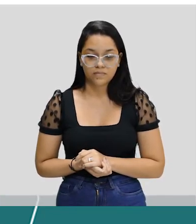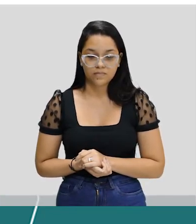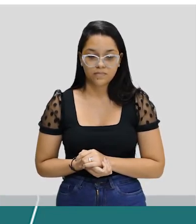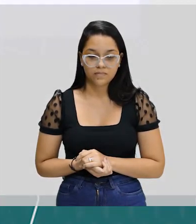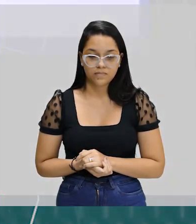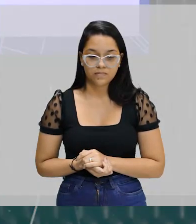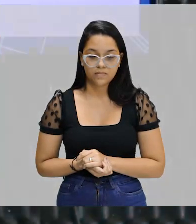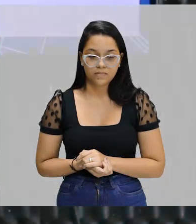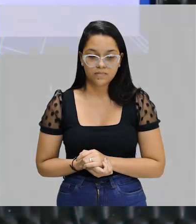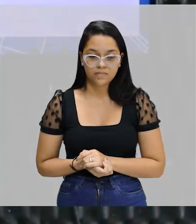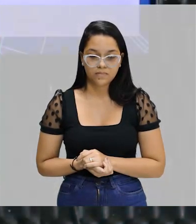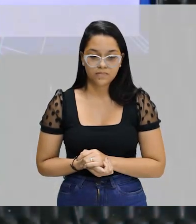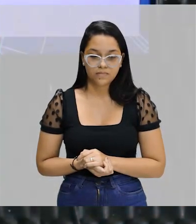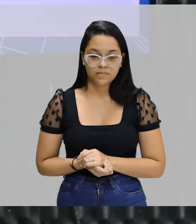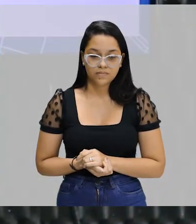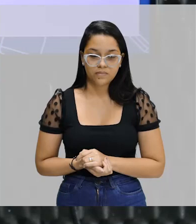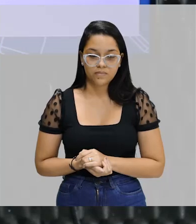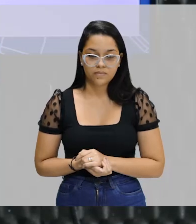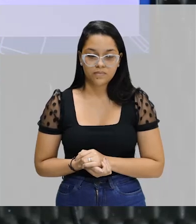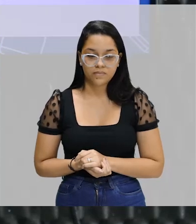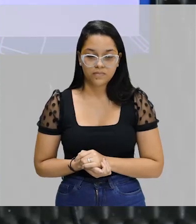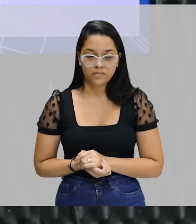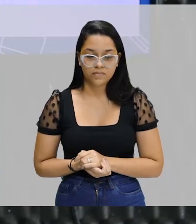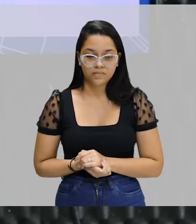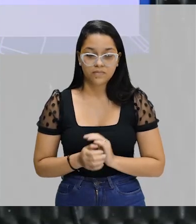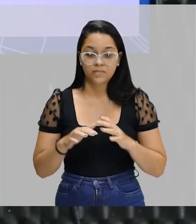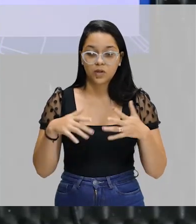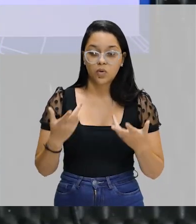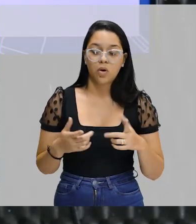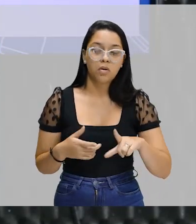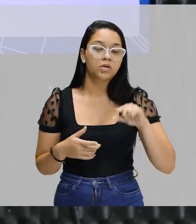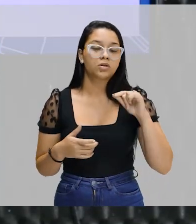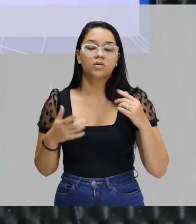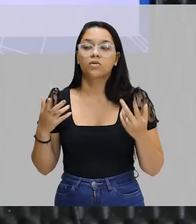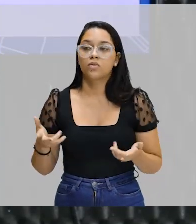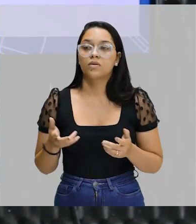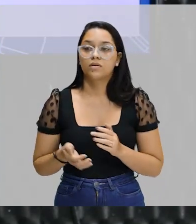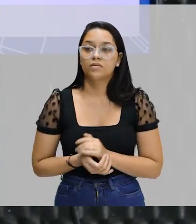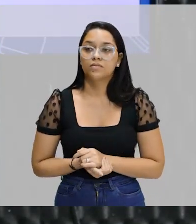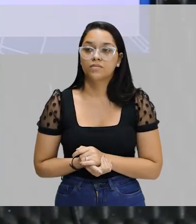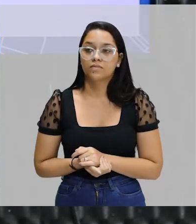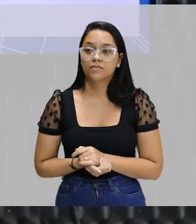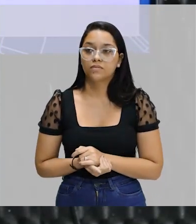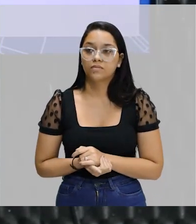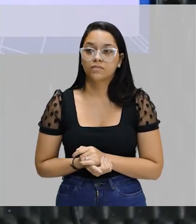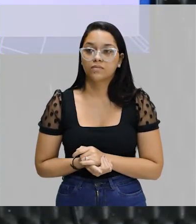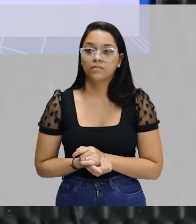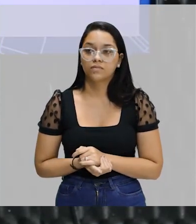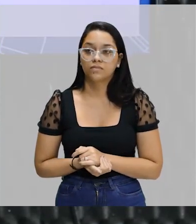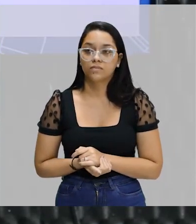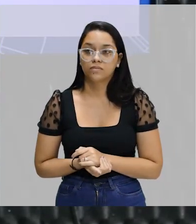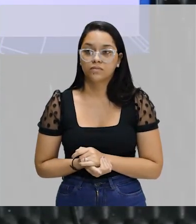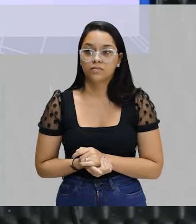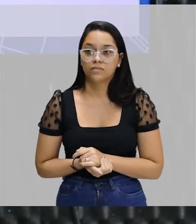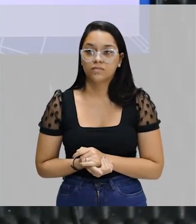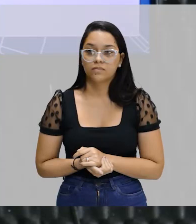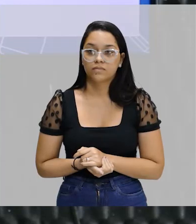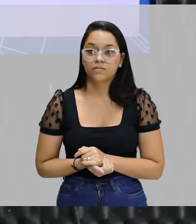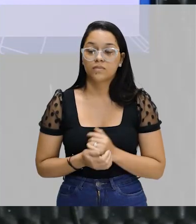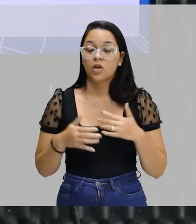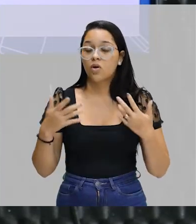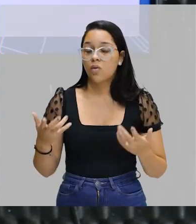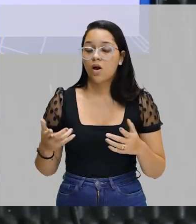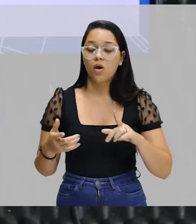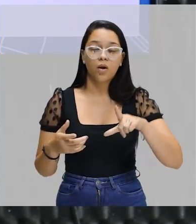acha que pode marcar aqui? Qual a alternativa? Letra A, letra B, letra C, letra D, letra E.